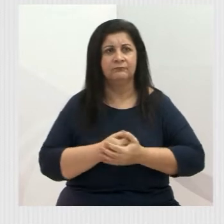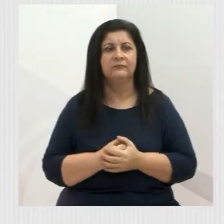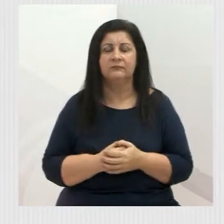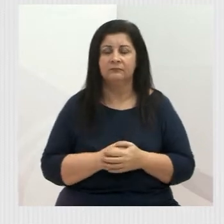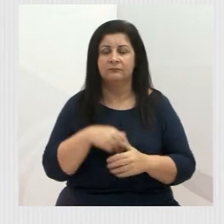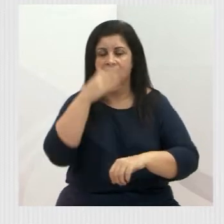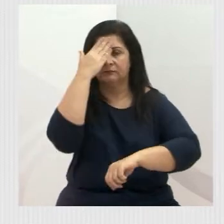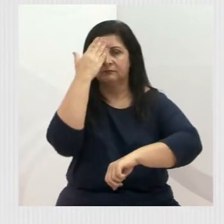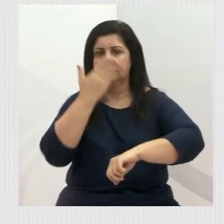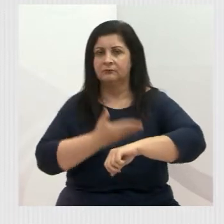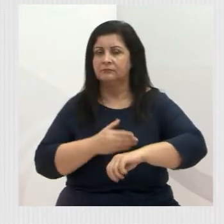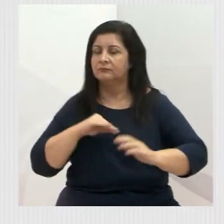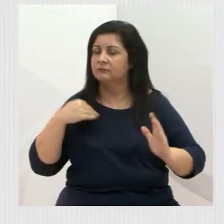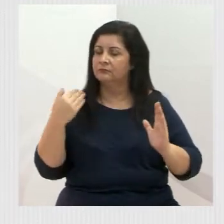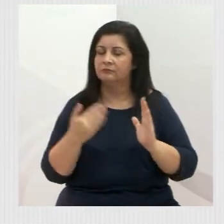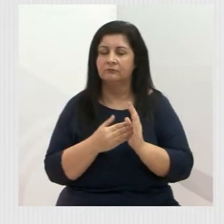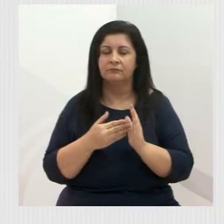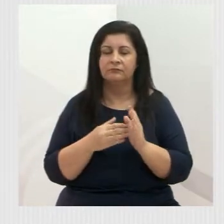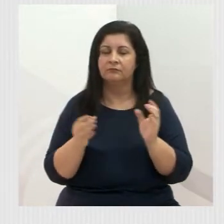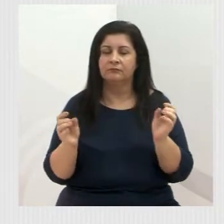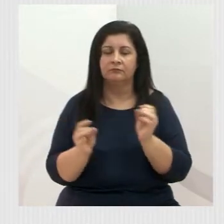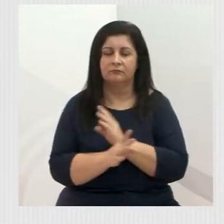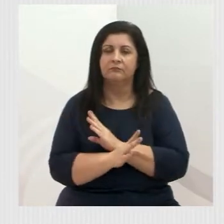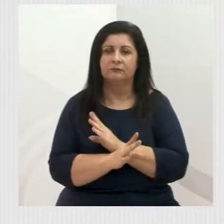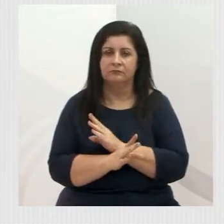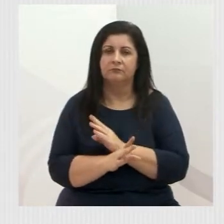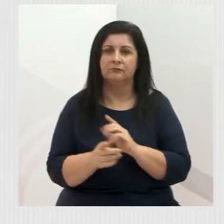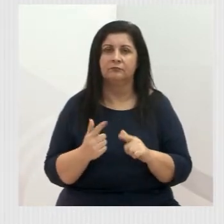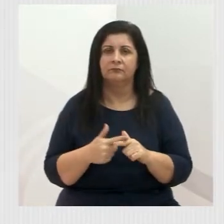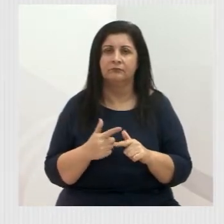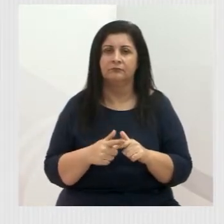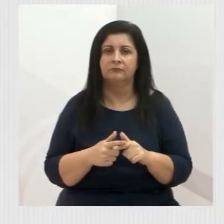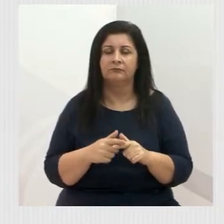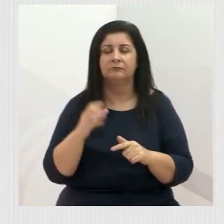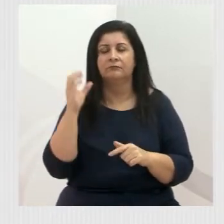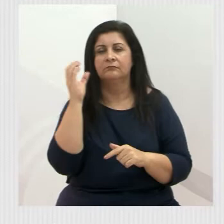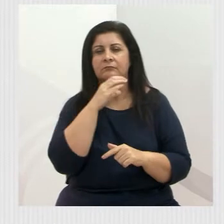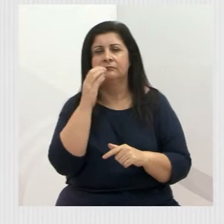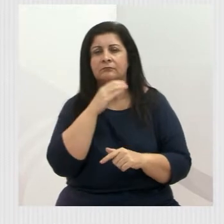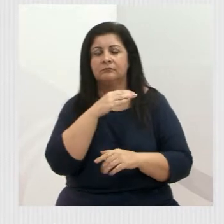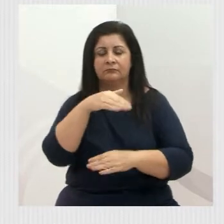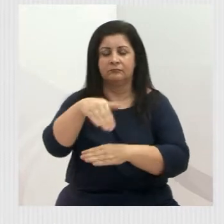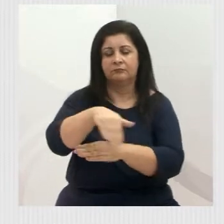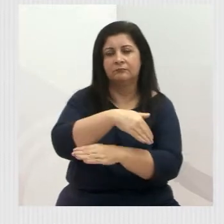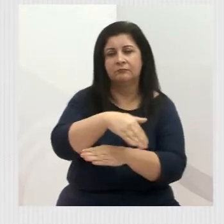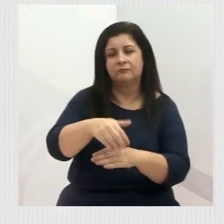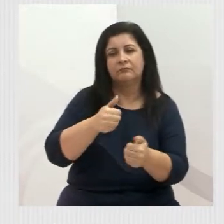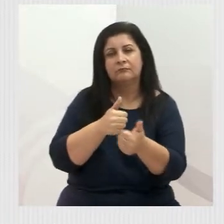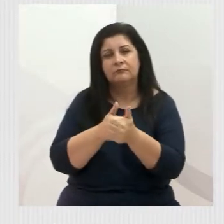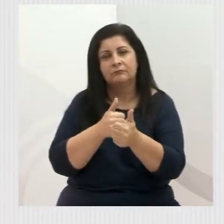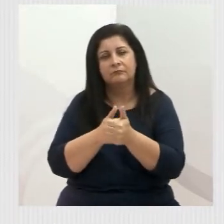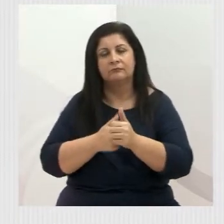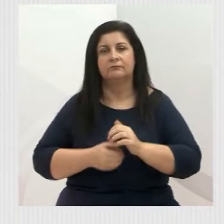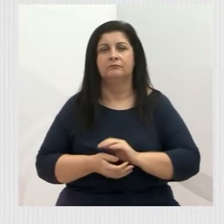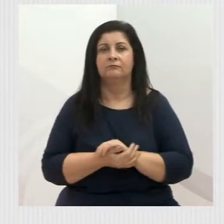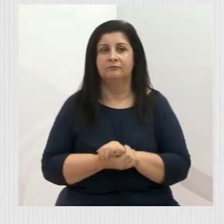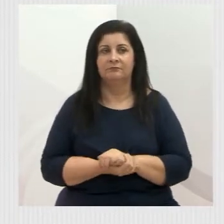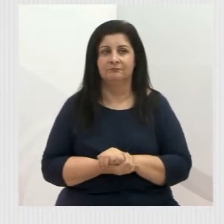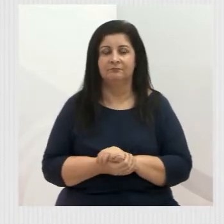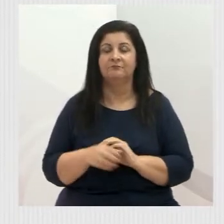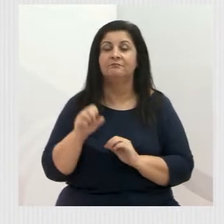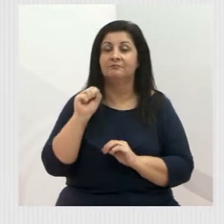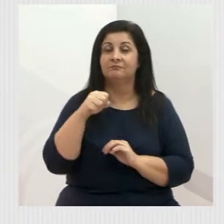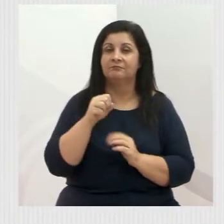Temos certeza que tudo vai passar e que, em breve, poderemos estar nas ruas mais próximas. Sim,